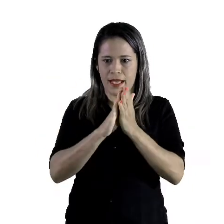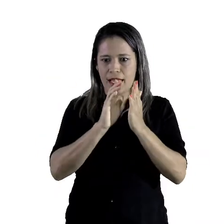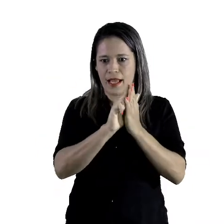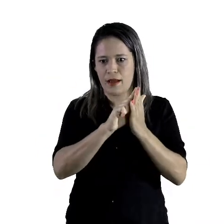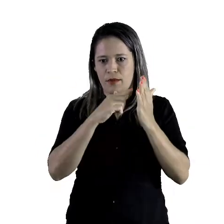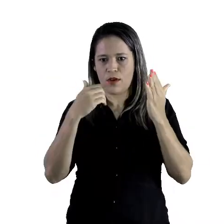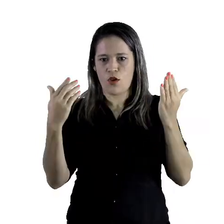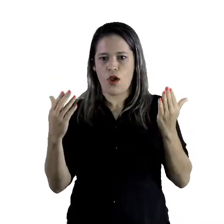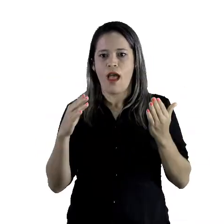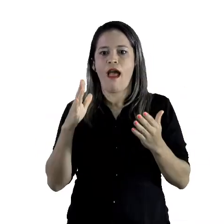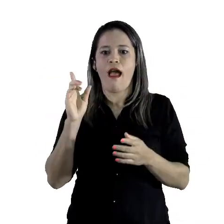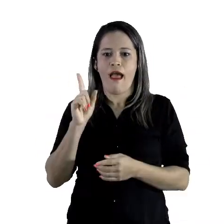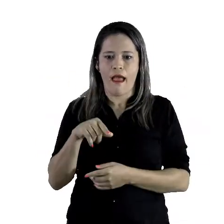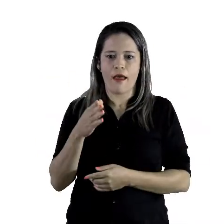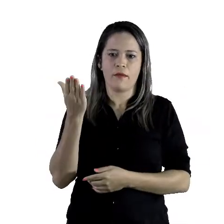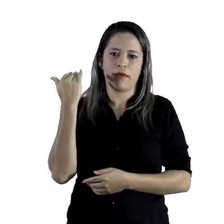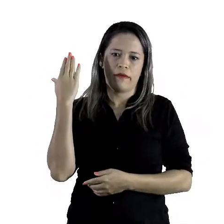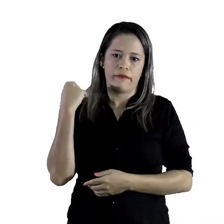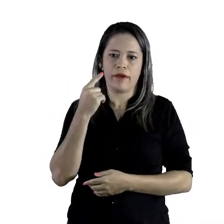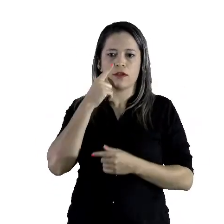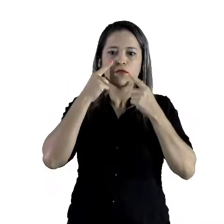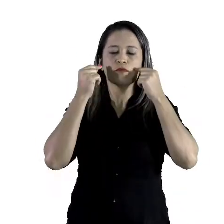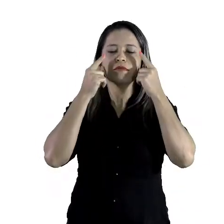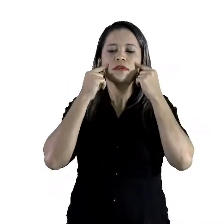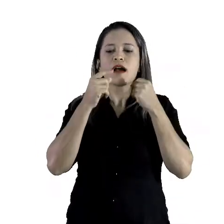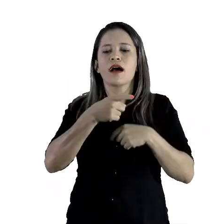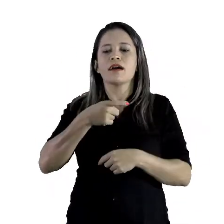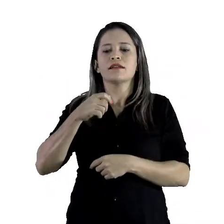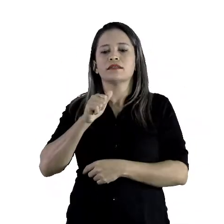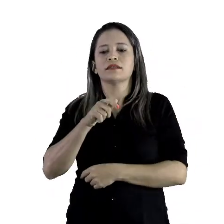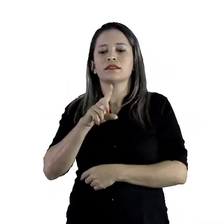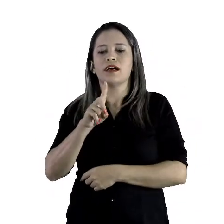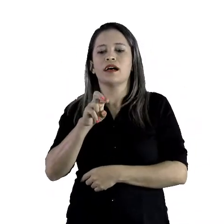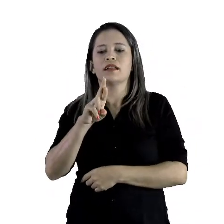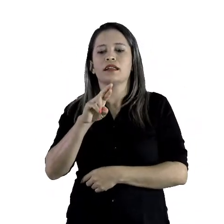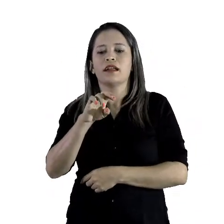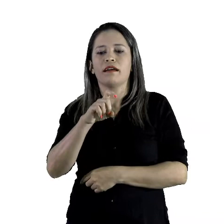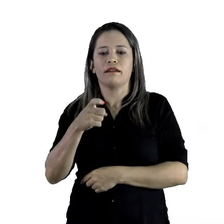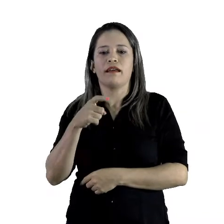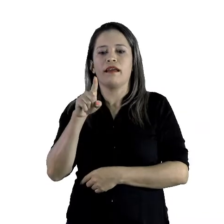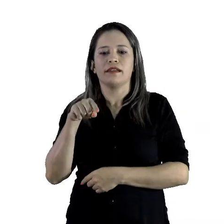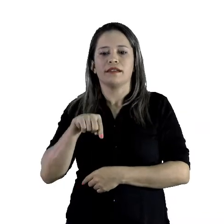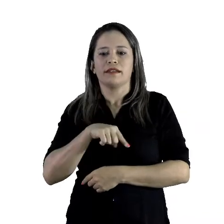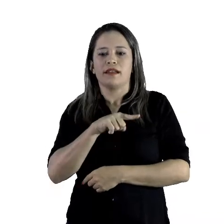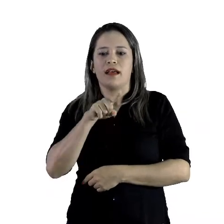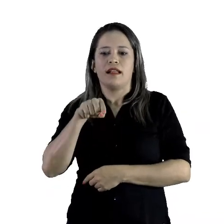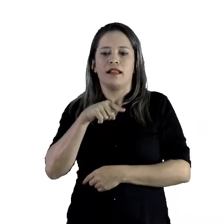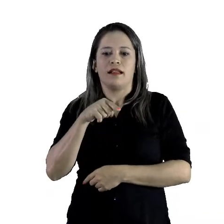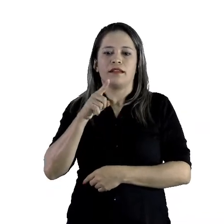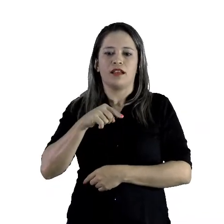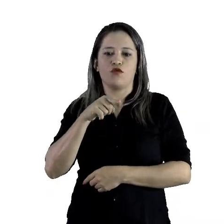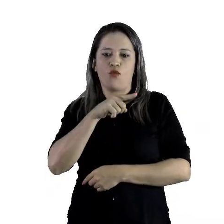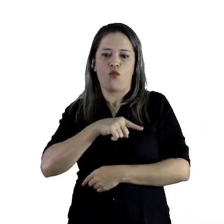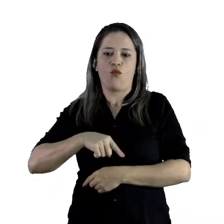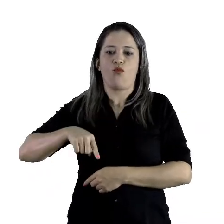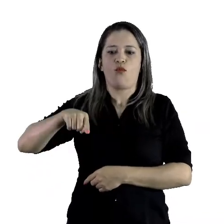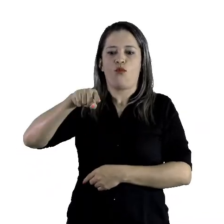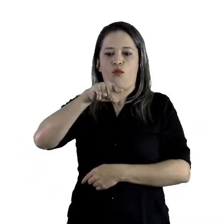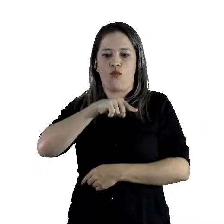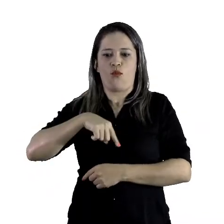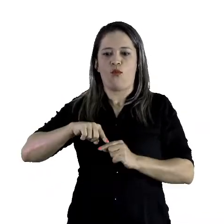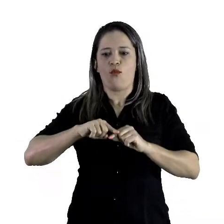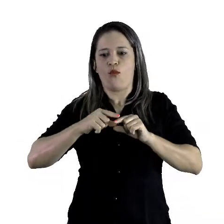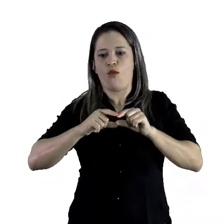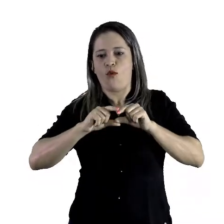Gato Xadrez, da escritora Bia Vilela, as linhas aparecem no rabo do gato e também